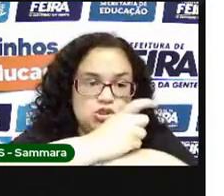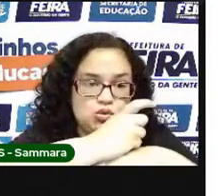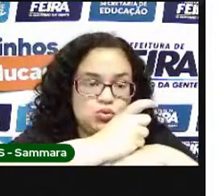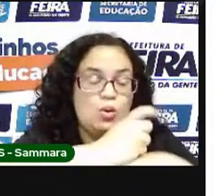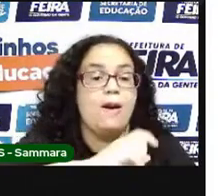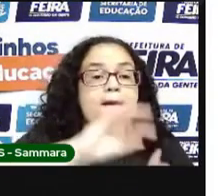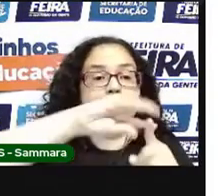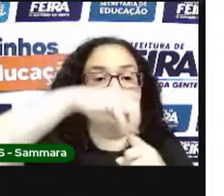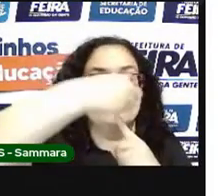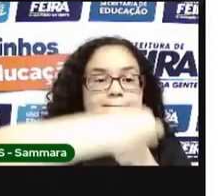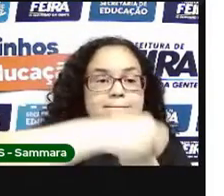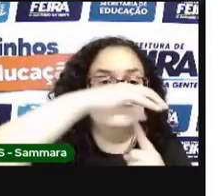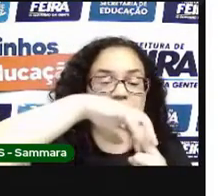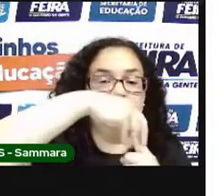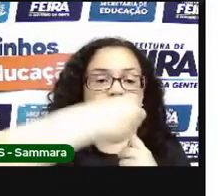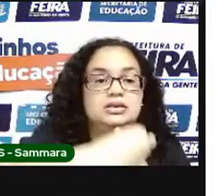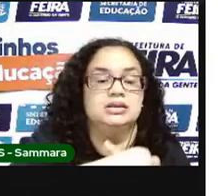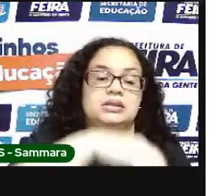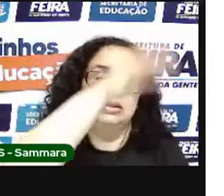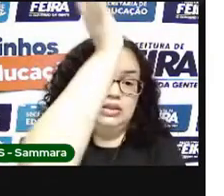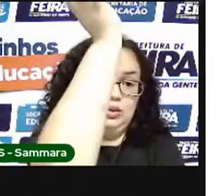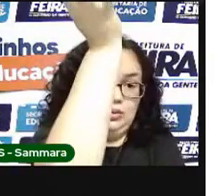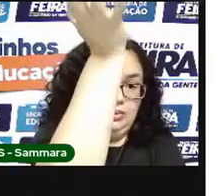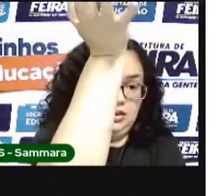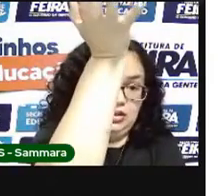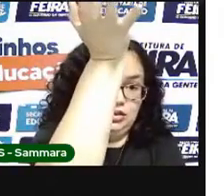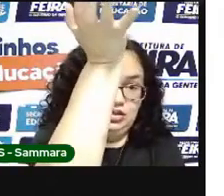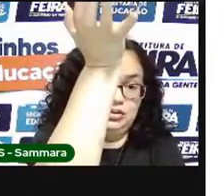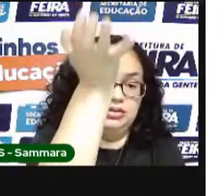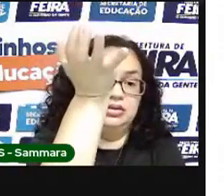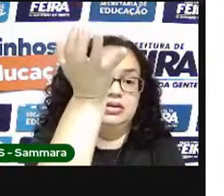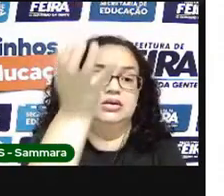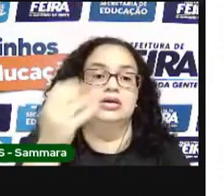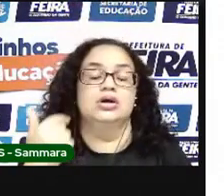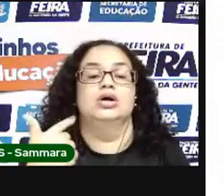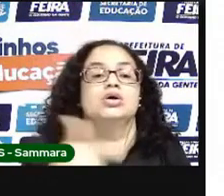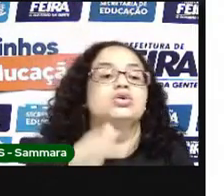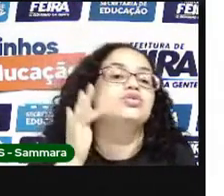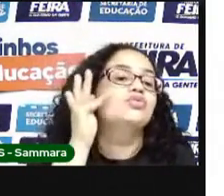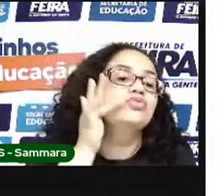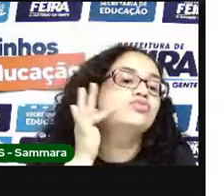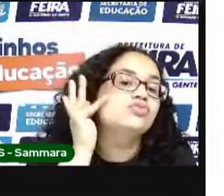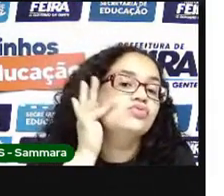a banana, o abacaxi, e dentre outras frutas.